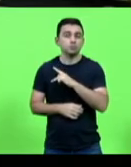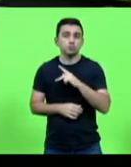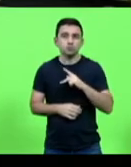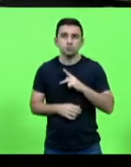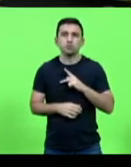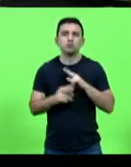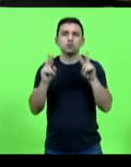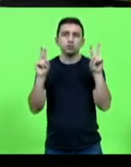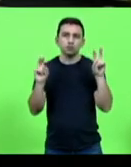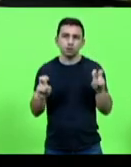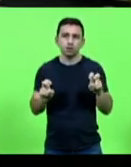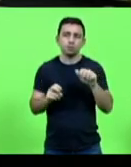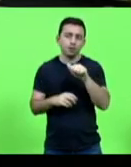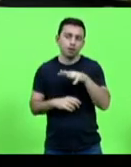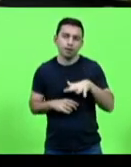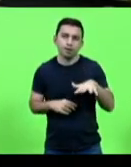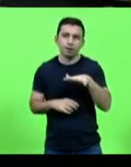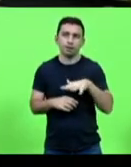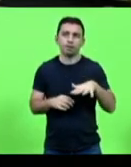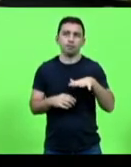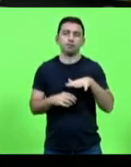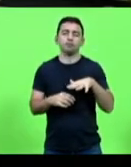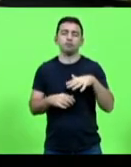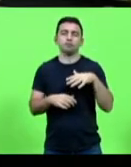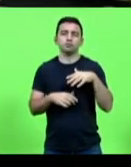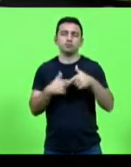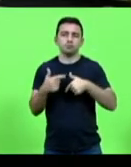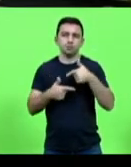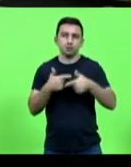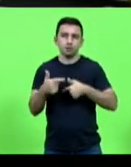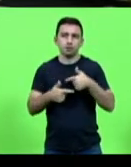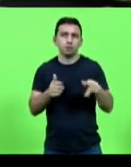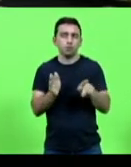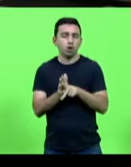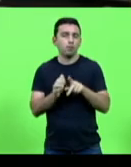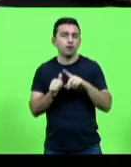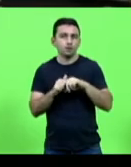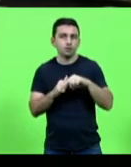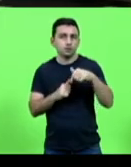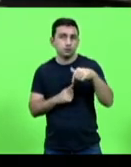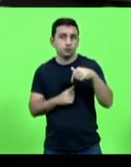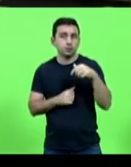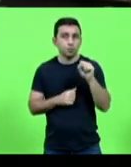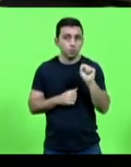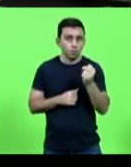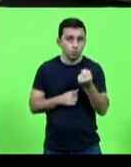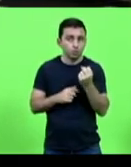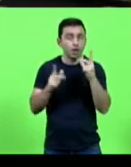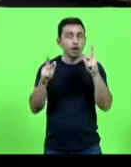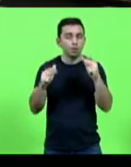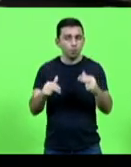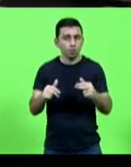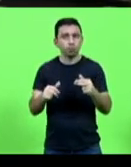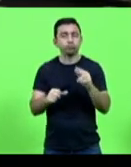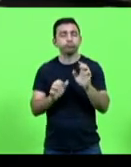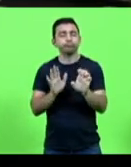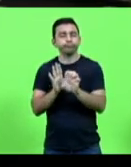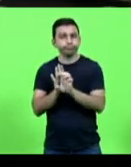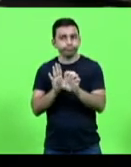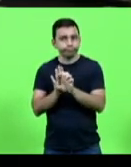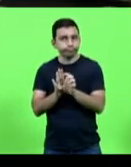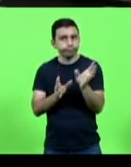ou áreas de atividade aludidos no artigo 78 do mesmo Estatuto Interno. Assim, da análise que